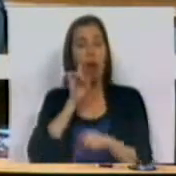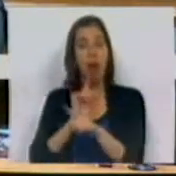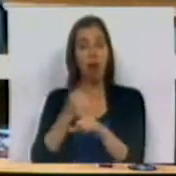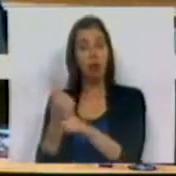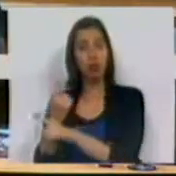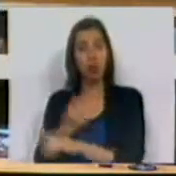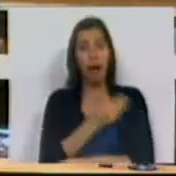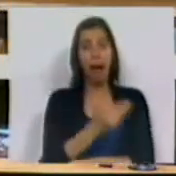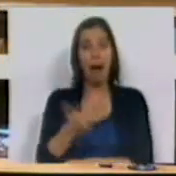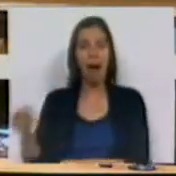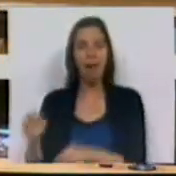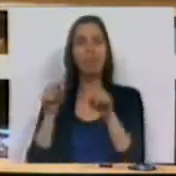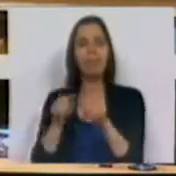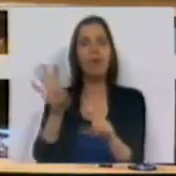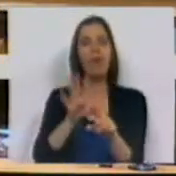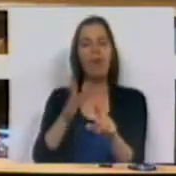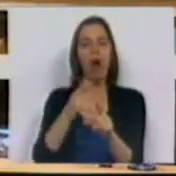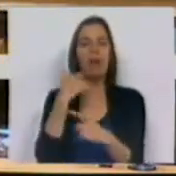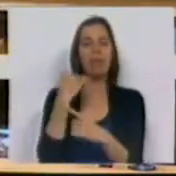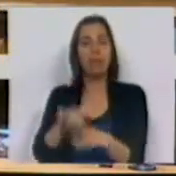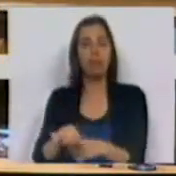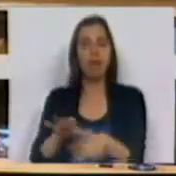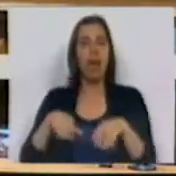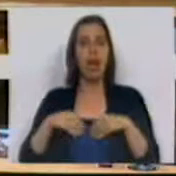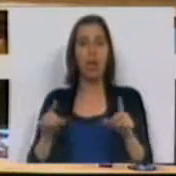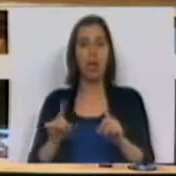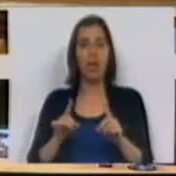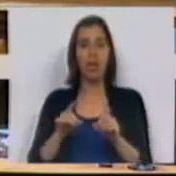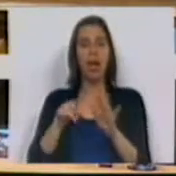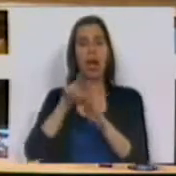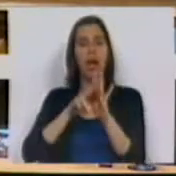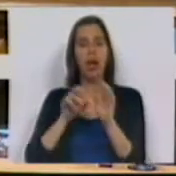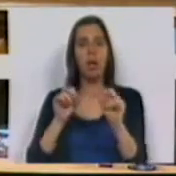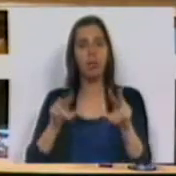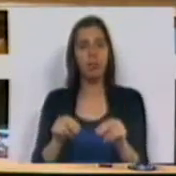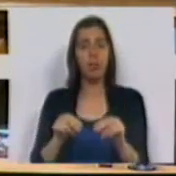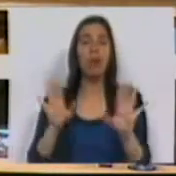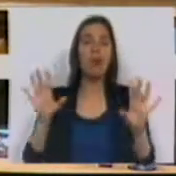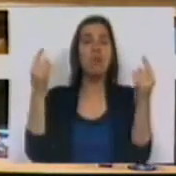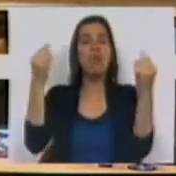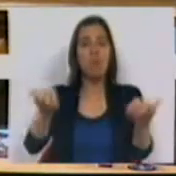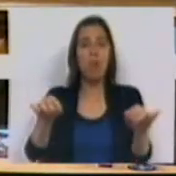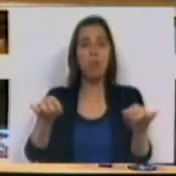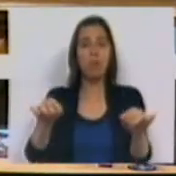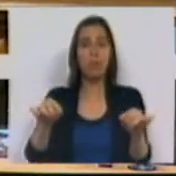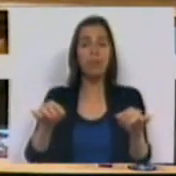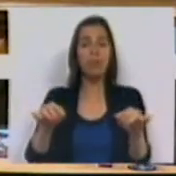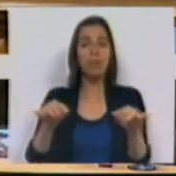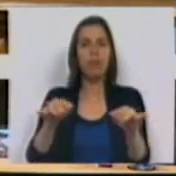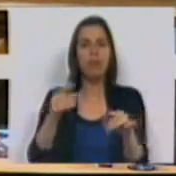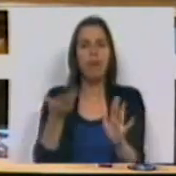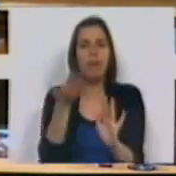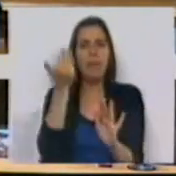instrumentos por forma a inviabilizarem a regularização. E é apenas isto, uma